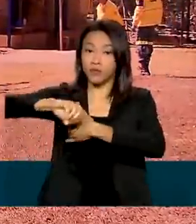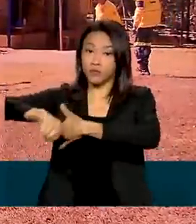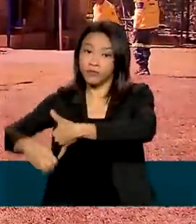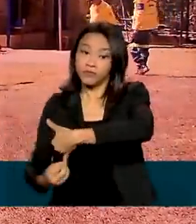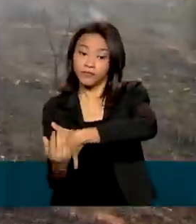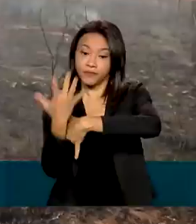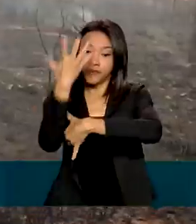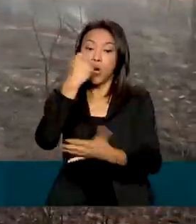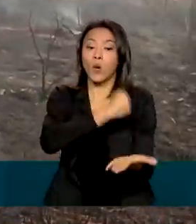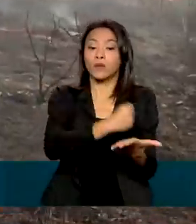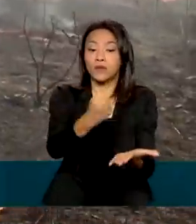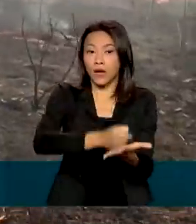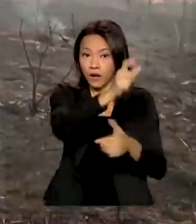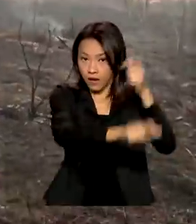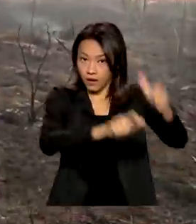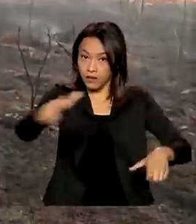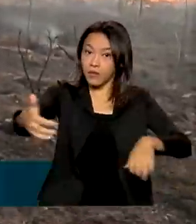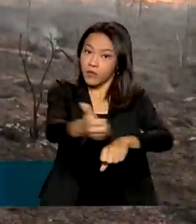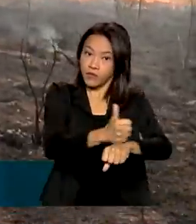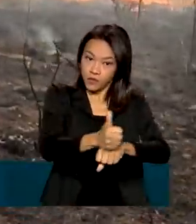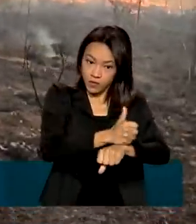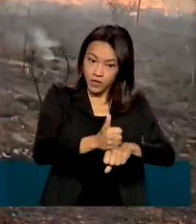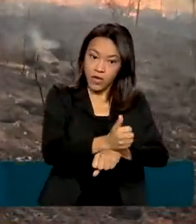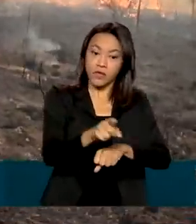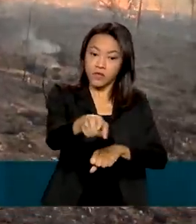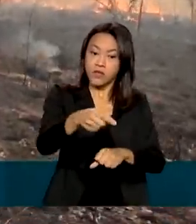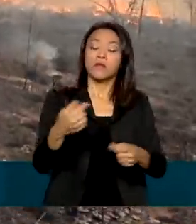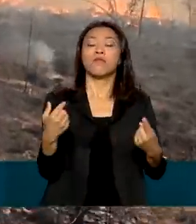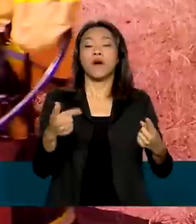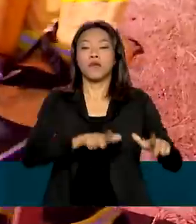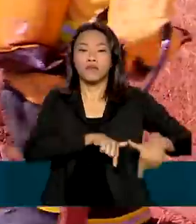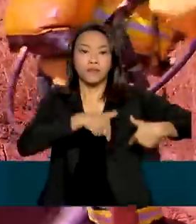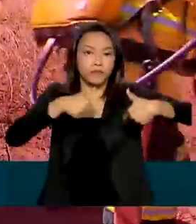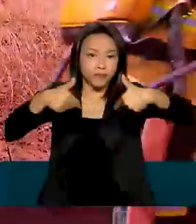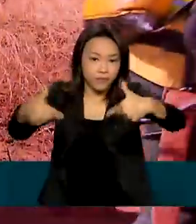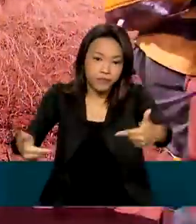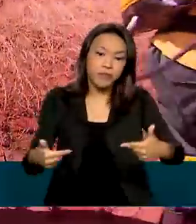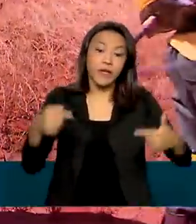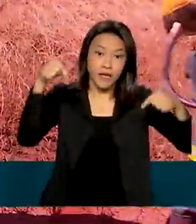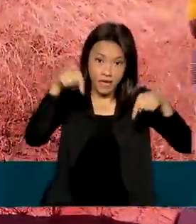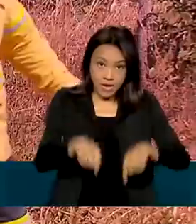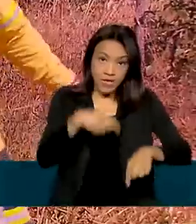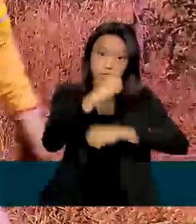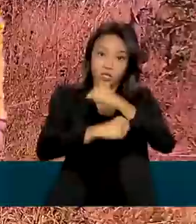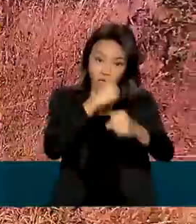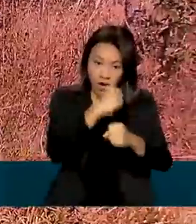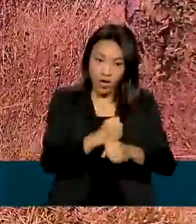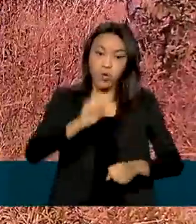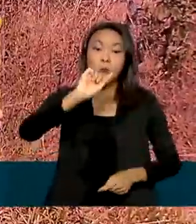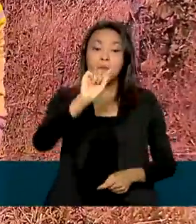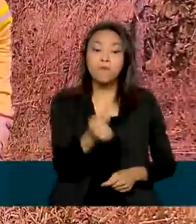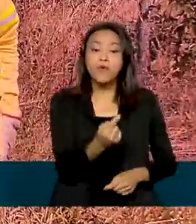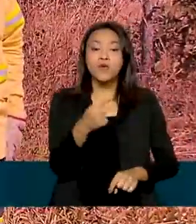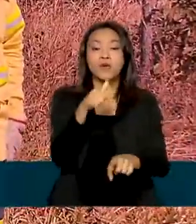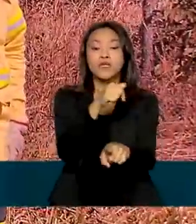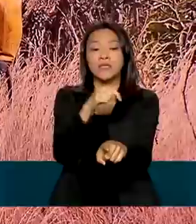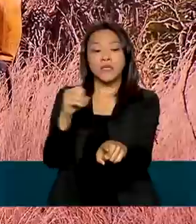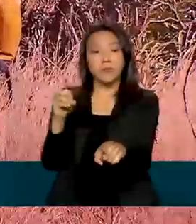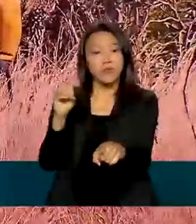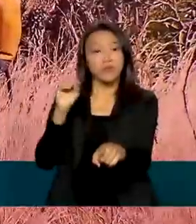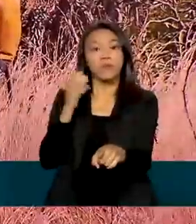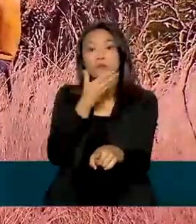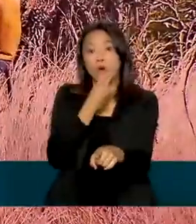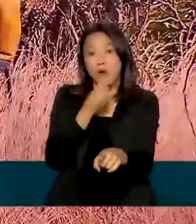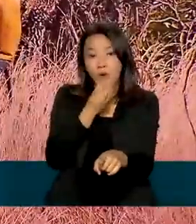de prevenção e combate a incêndios em áreas federais. Este ano serão 1.700 homens.